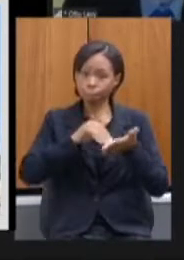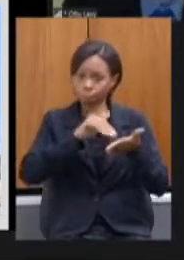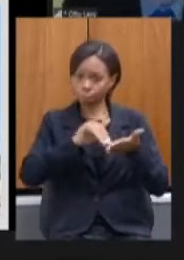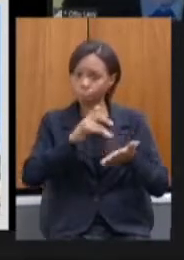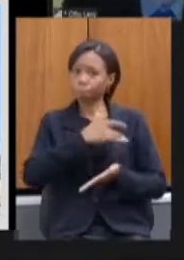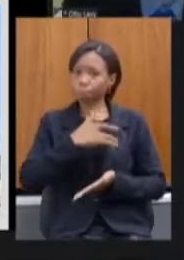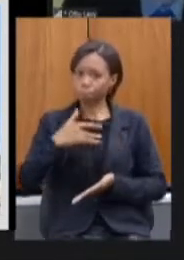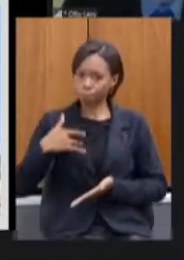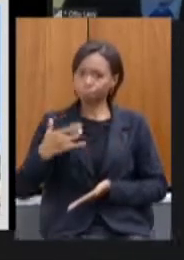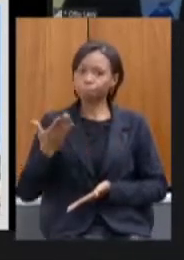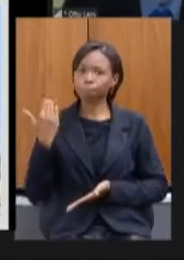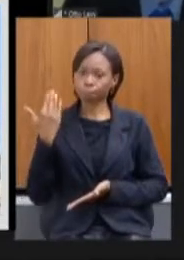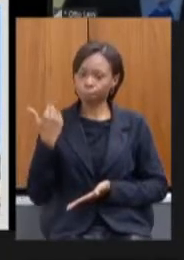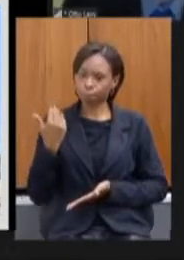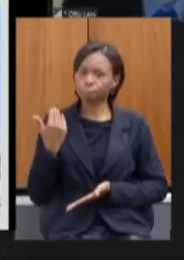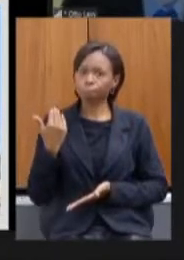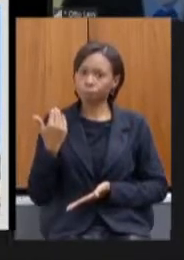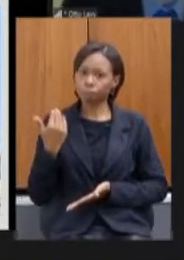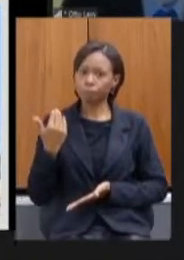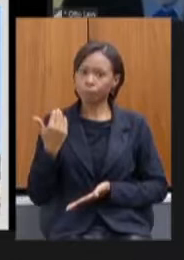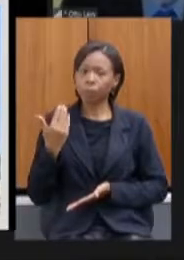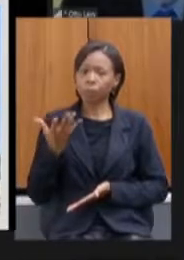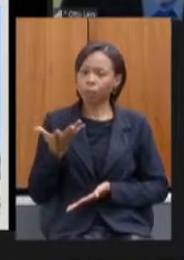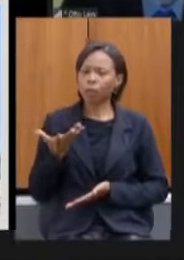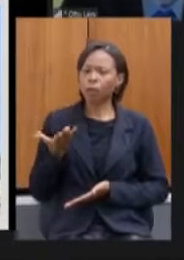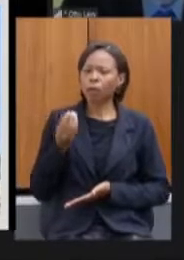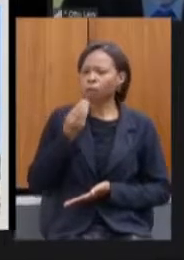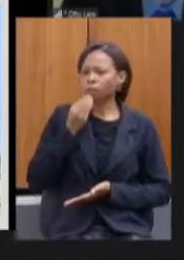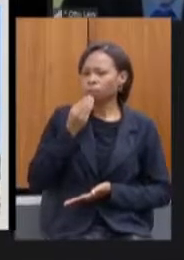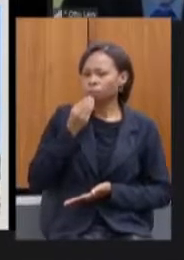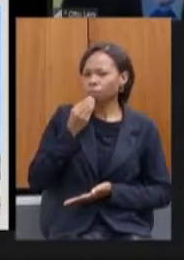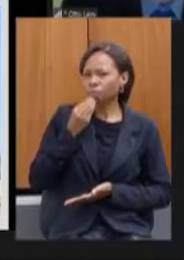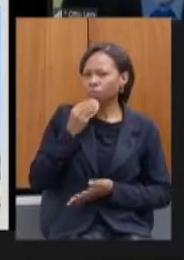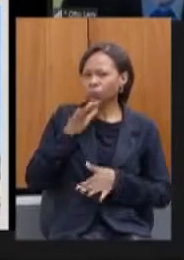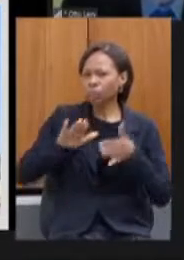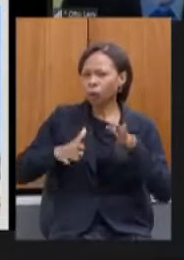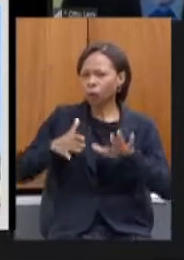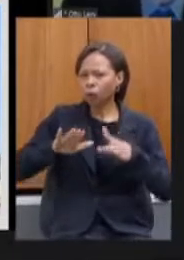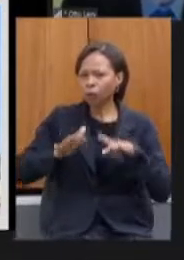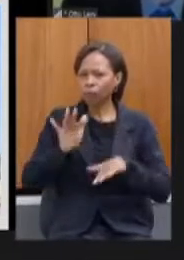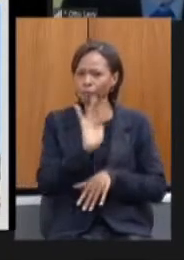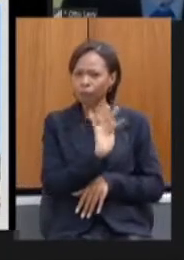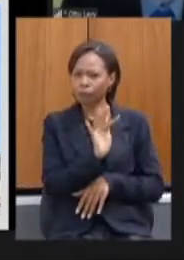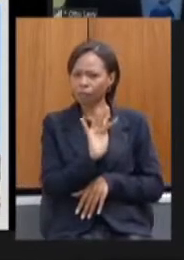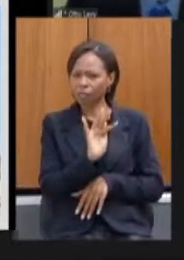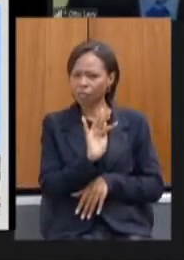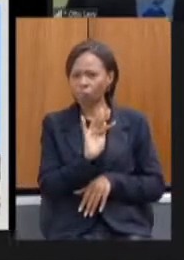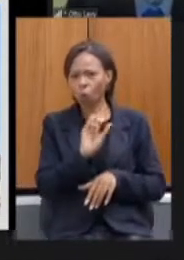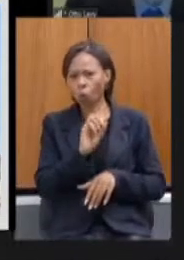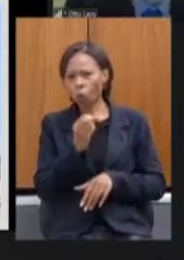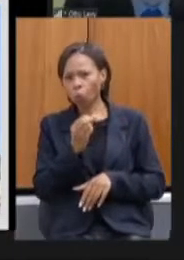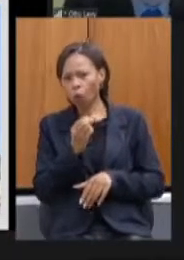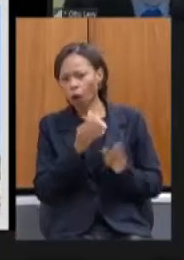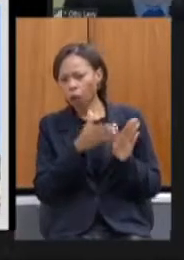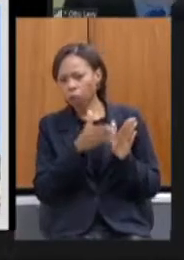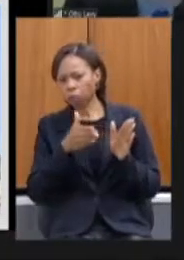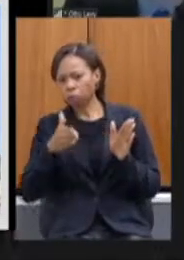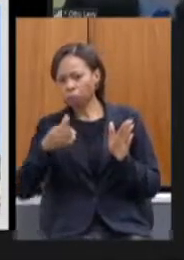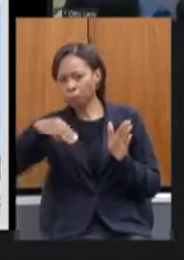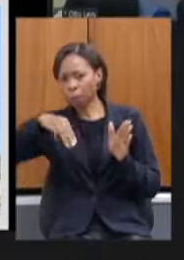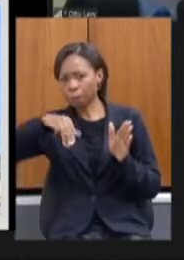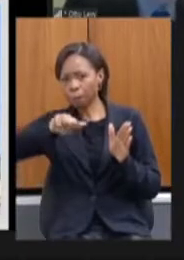perspectiva naquele momento em fevereiro de que talvez em maio nós tivéssemos o que